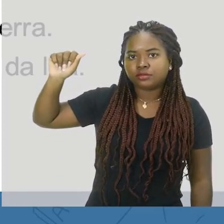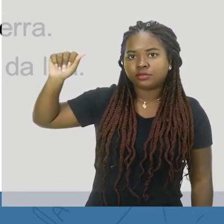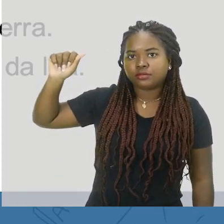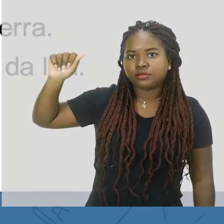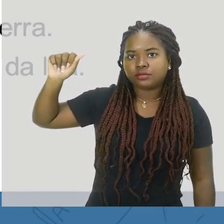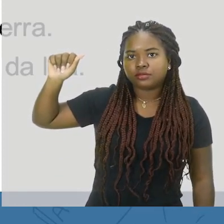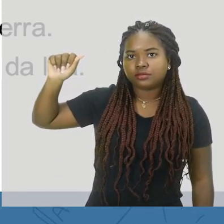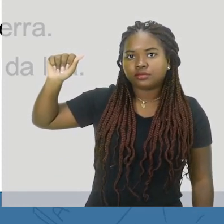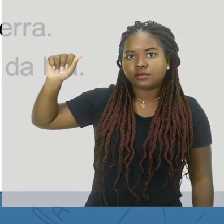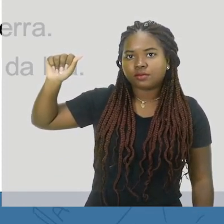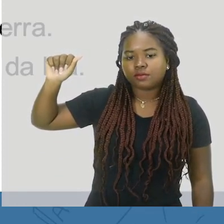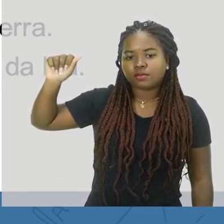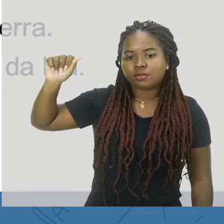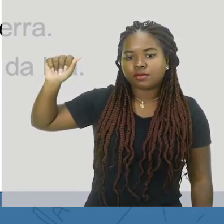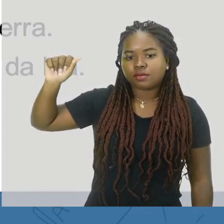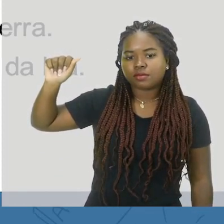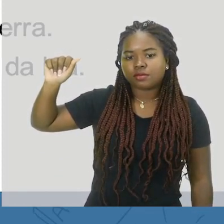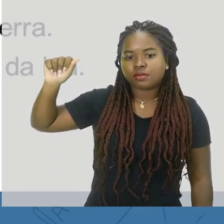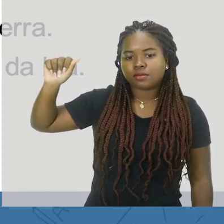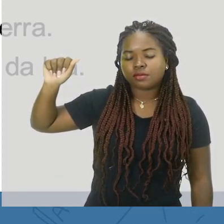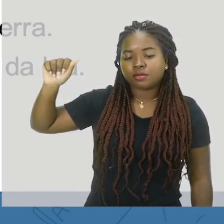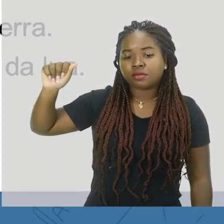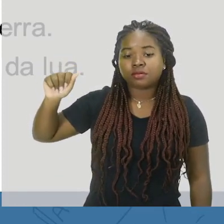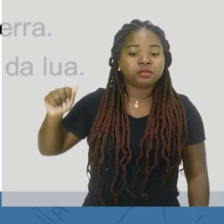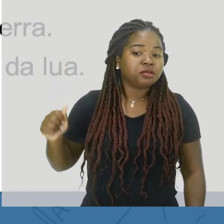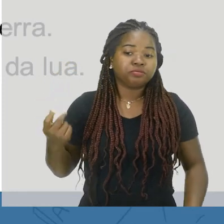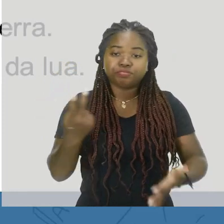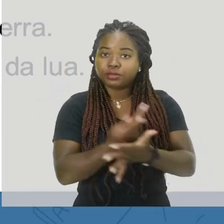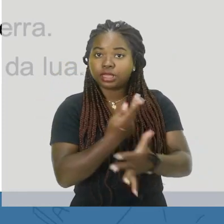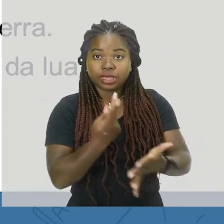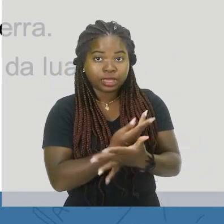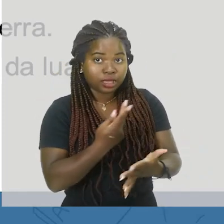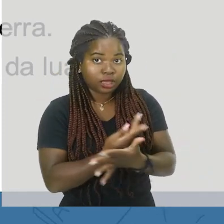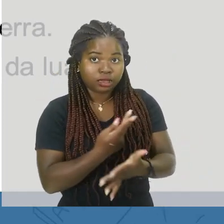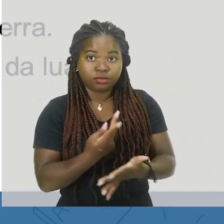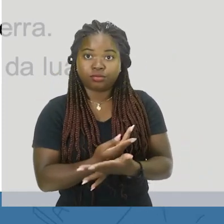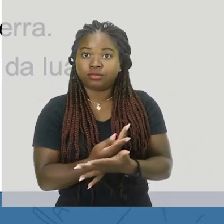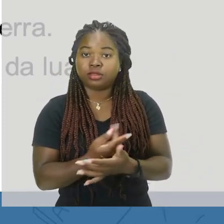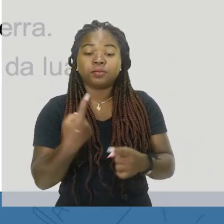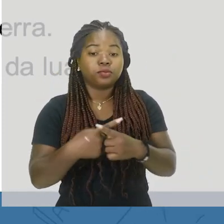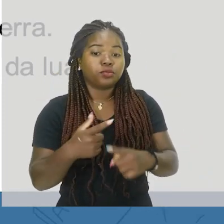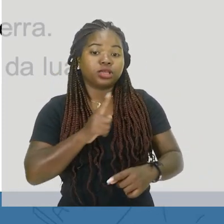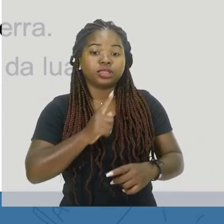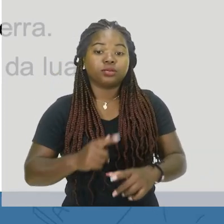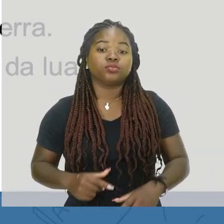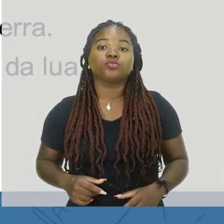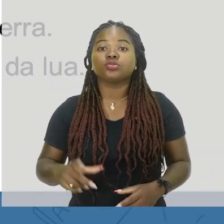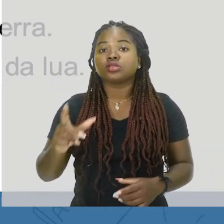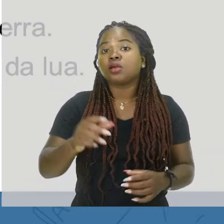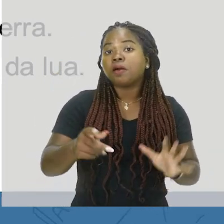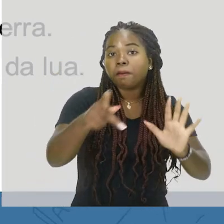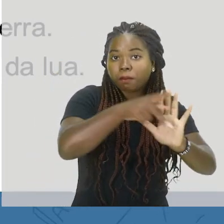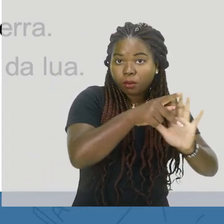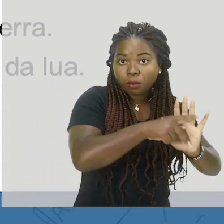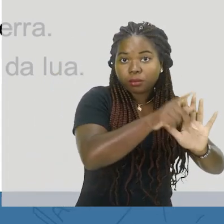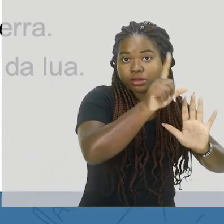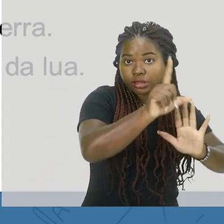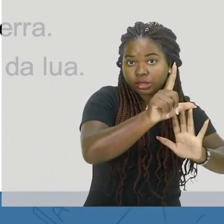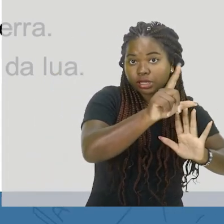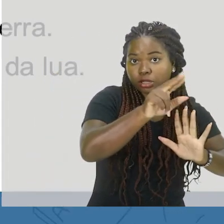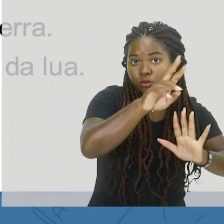imperceptíveis da Terra, certo? Isso é mentira, porque nós temos o eclipse da Lua, né? O eclipse